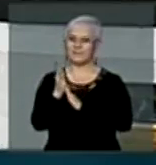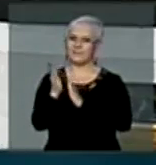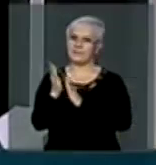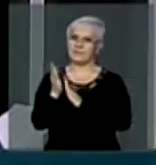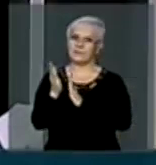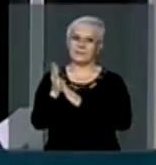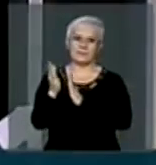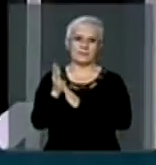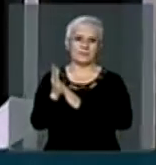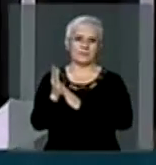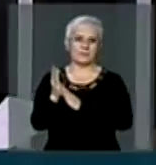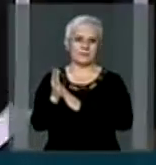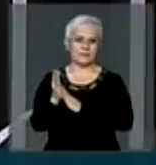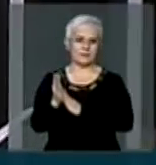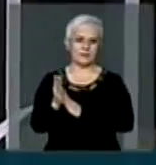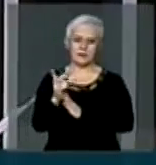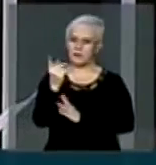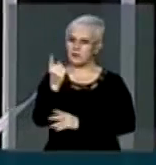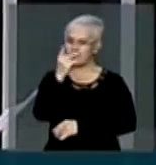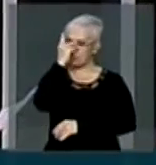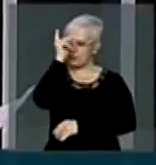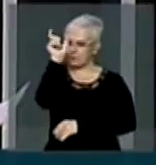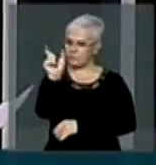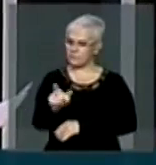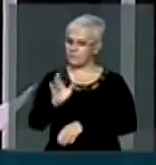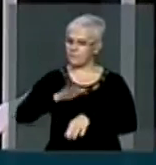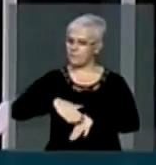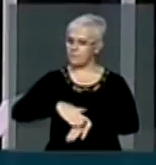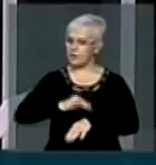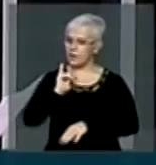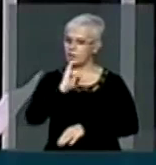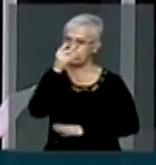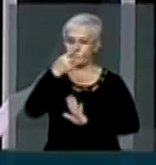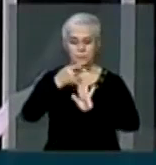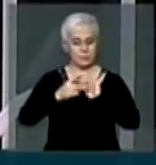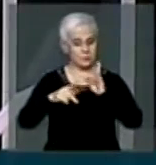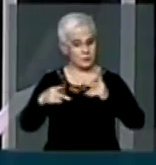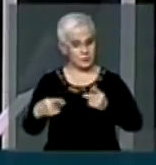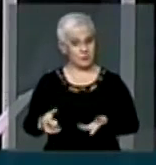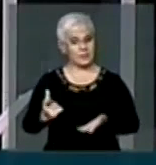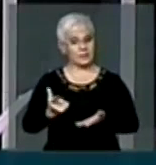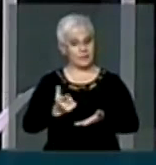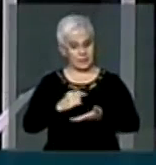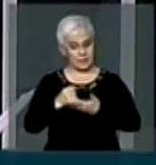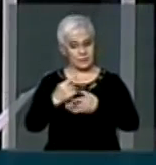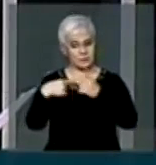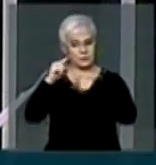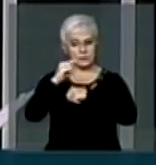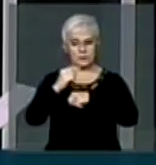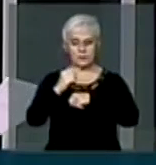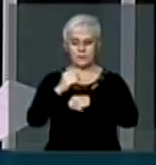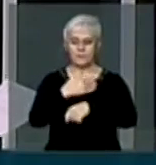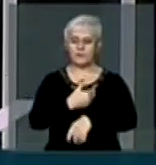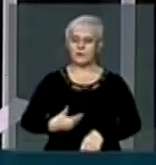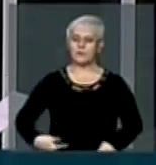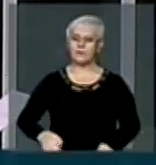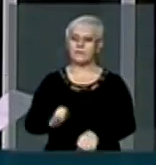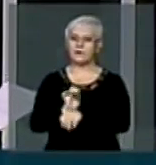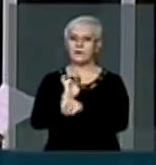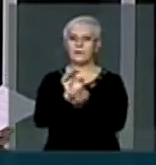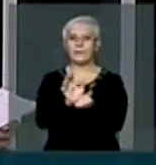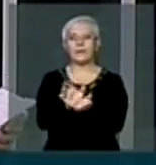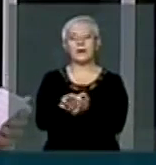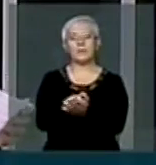um dos mais importantes programas que está sendo desenvolvido pelo governo do Estado de Pernambuco,